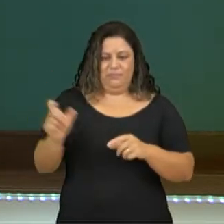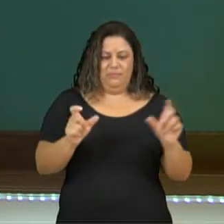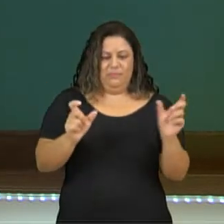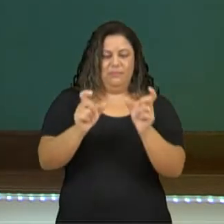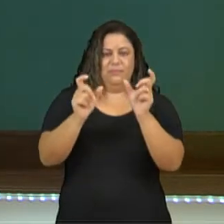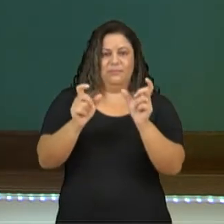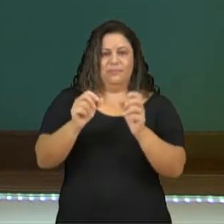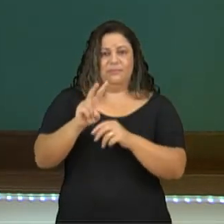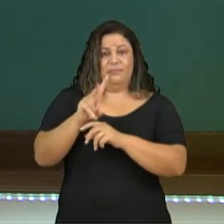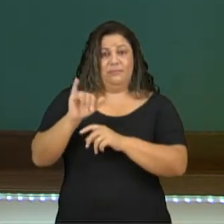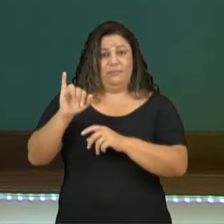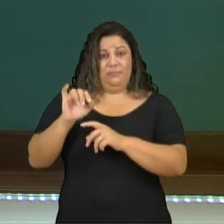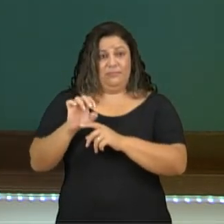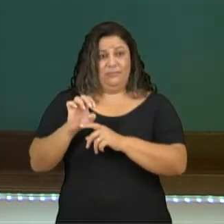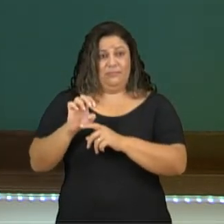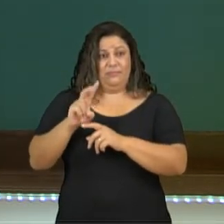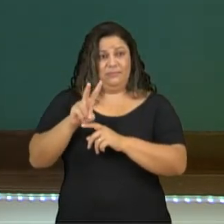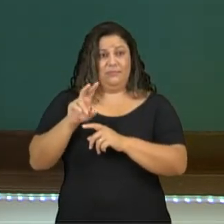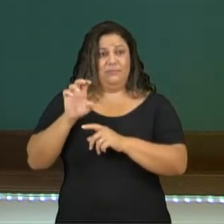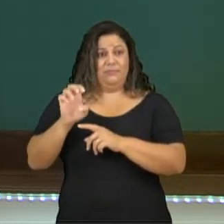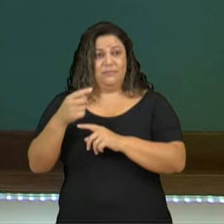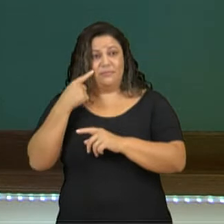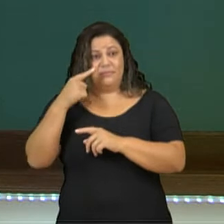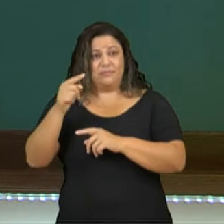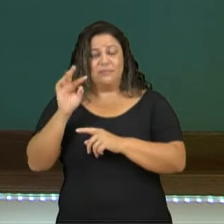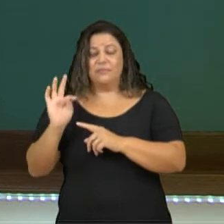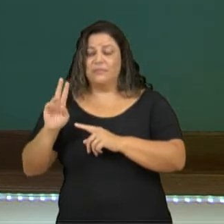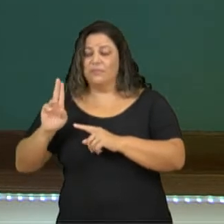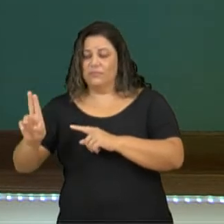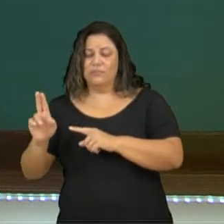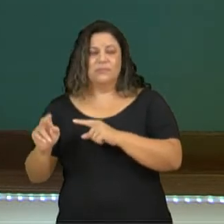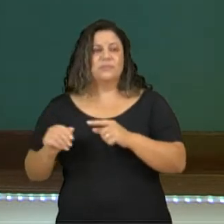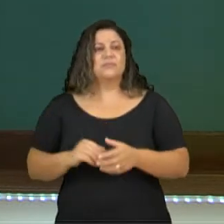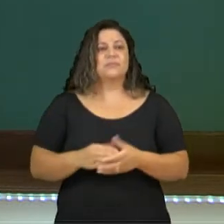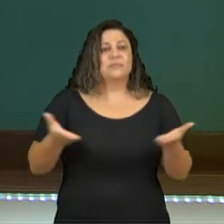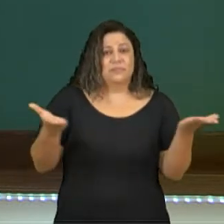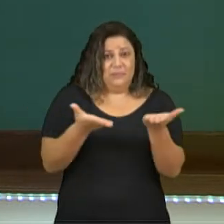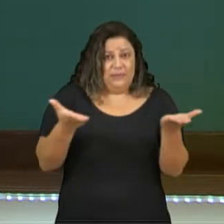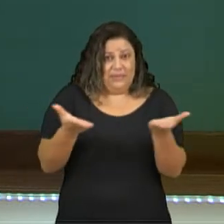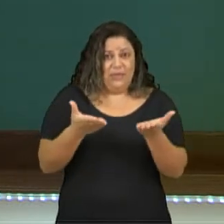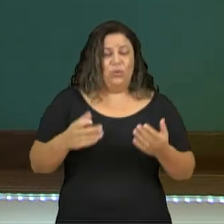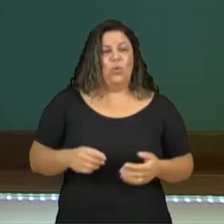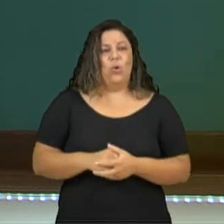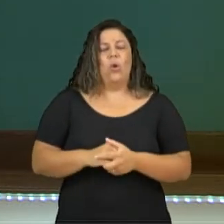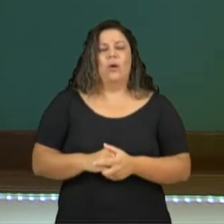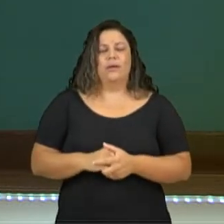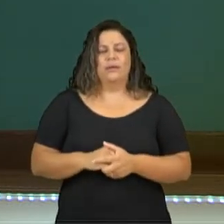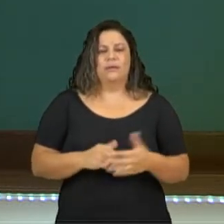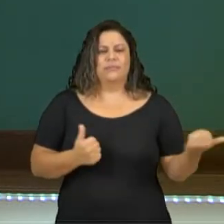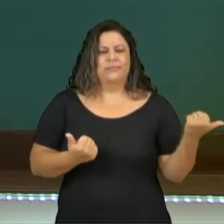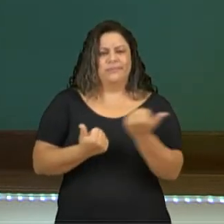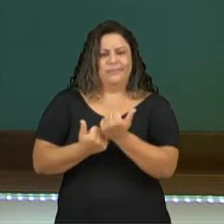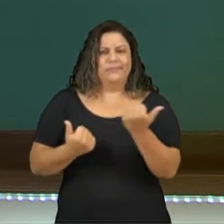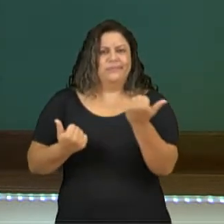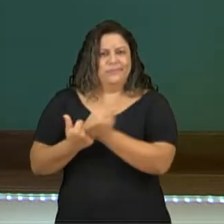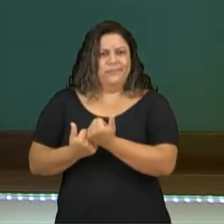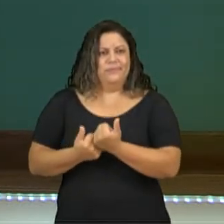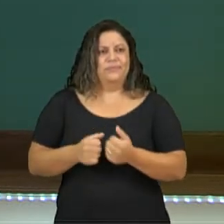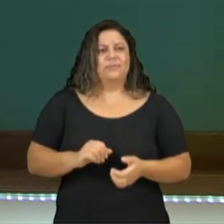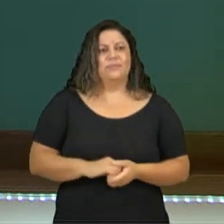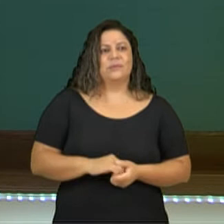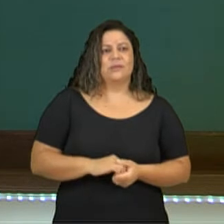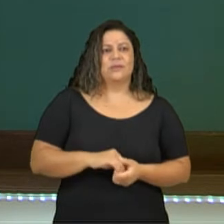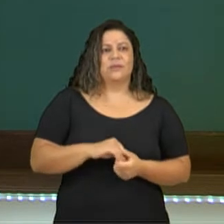ficaria bíbe tu. Bíbe, mejor. Agora, com usted, a gente faz essa substituição de E